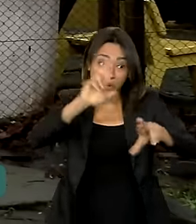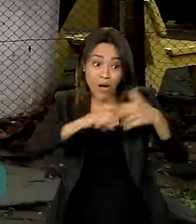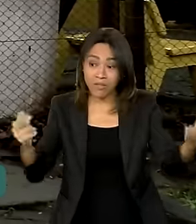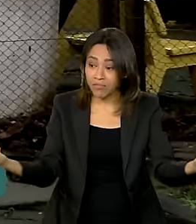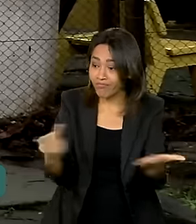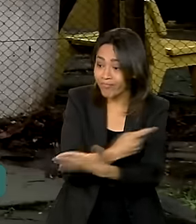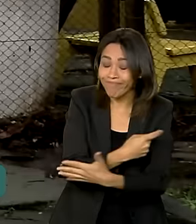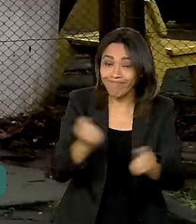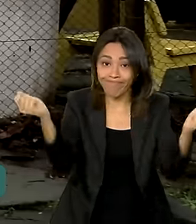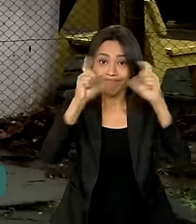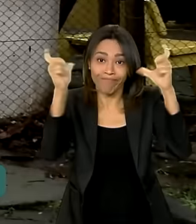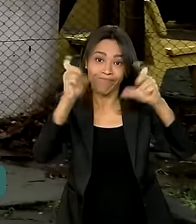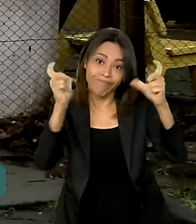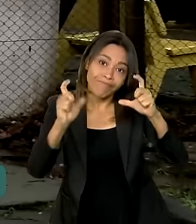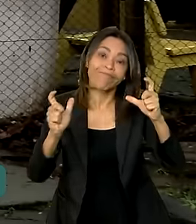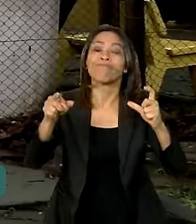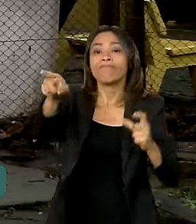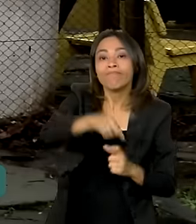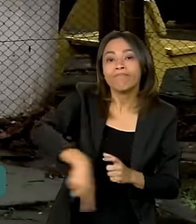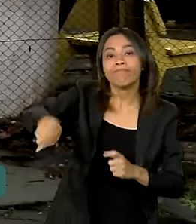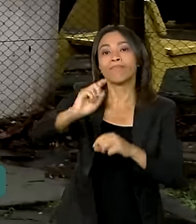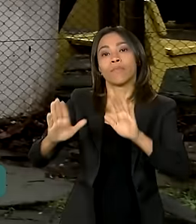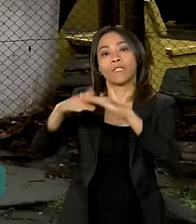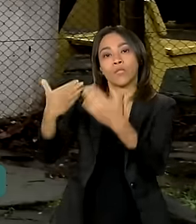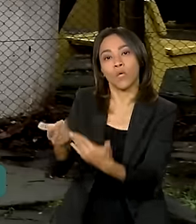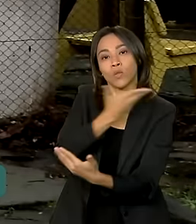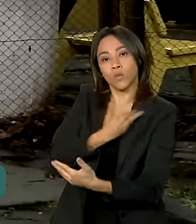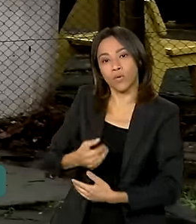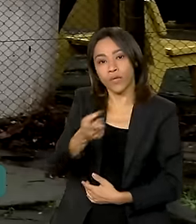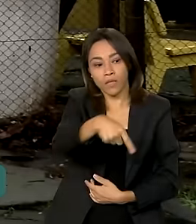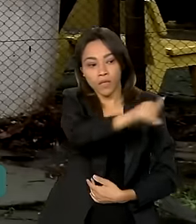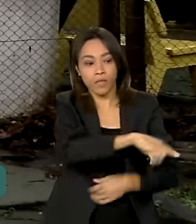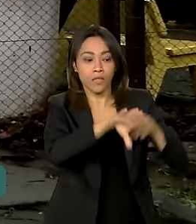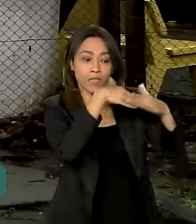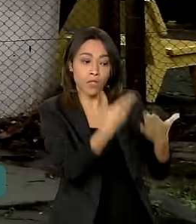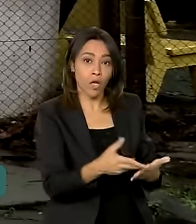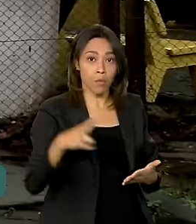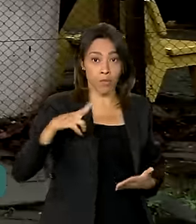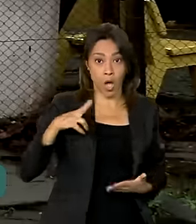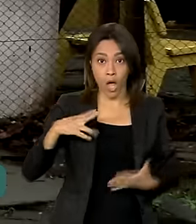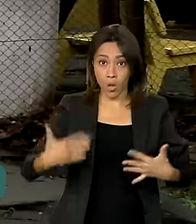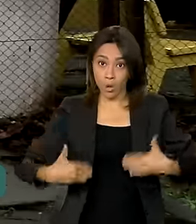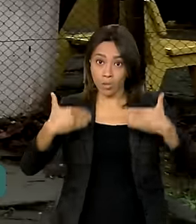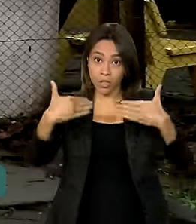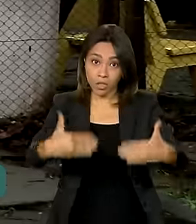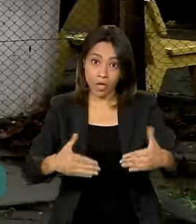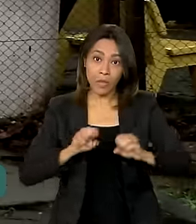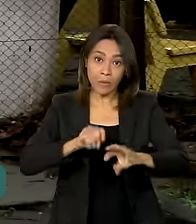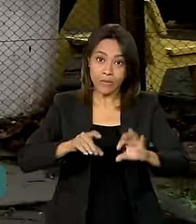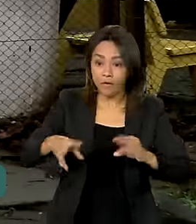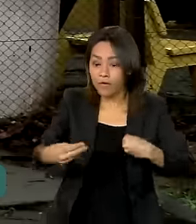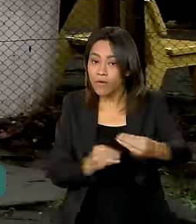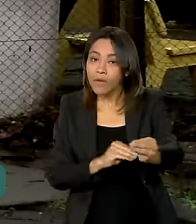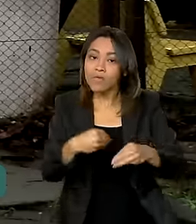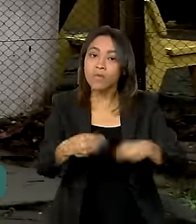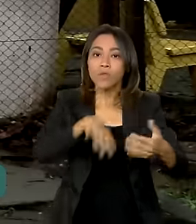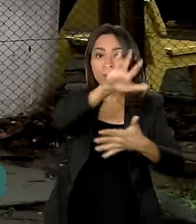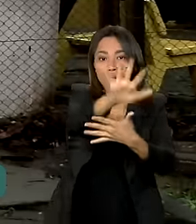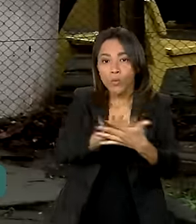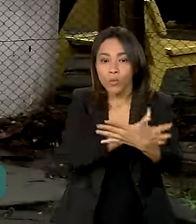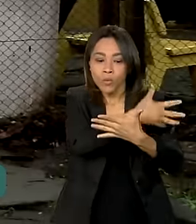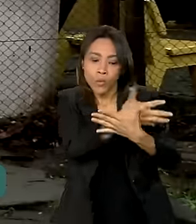pública, nas instituições públicas e privadas, o Ministério flexibilizou o calendário escolar do Estado.